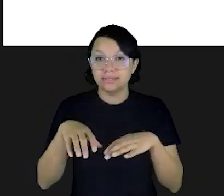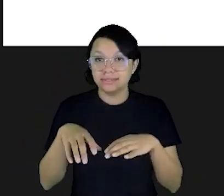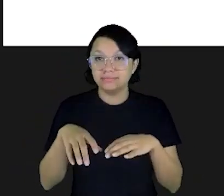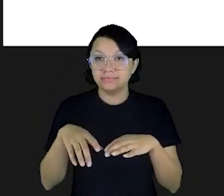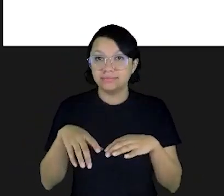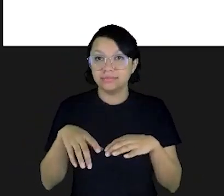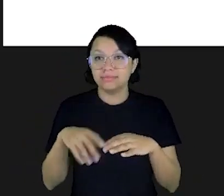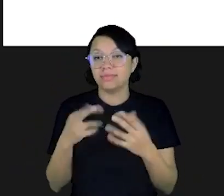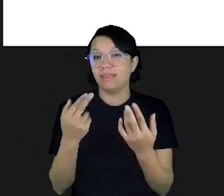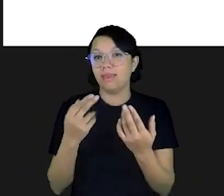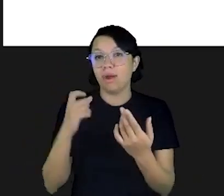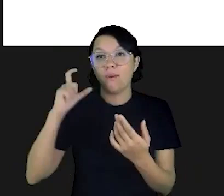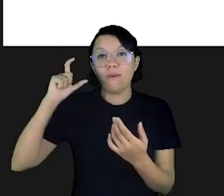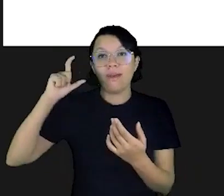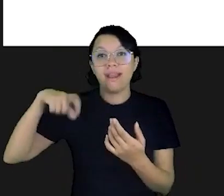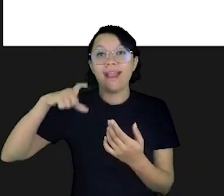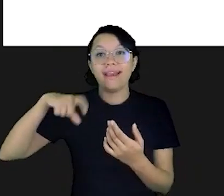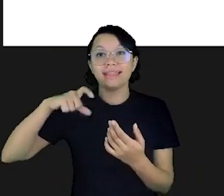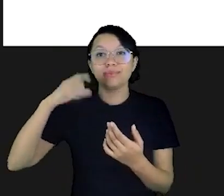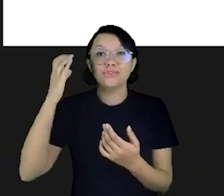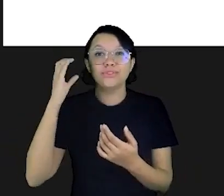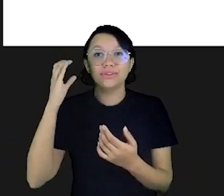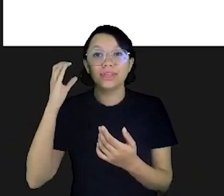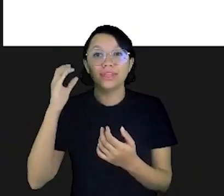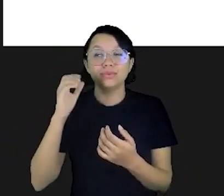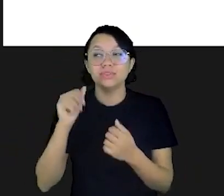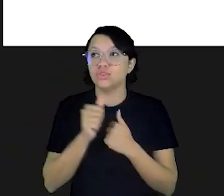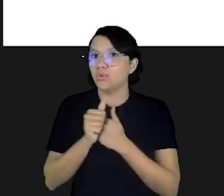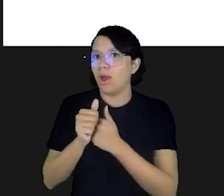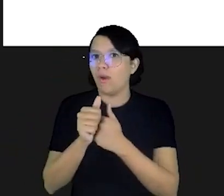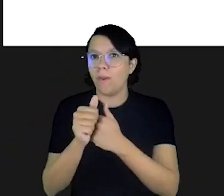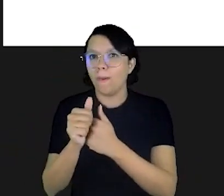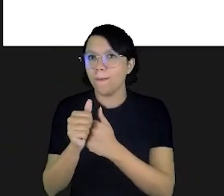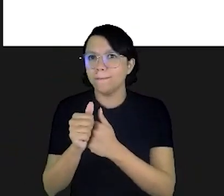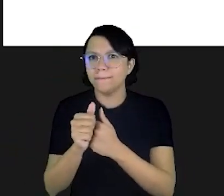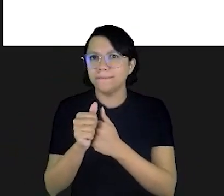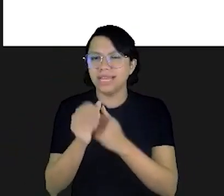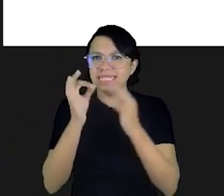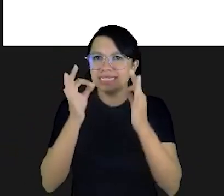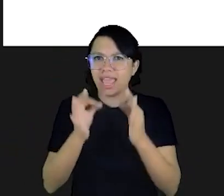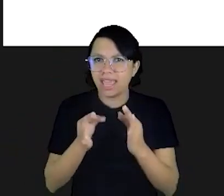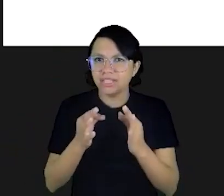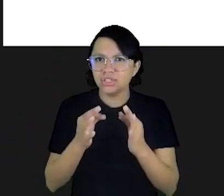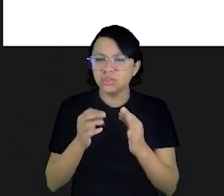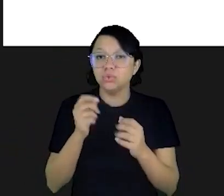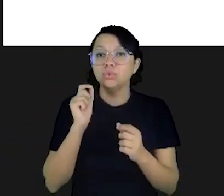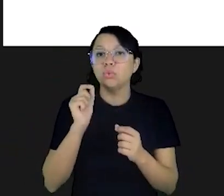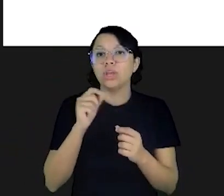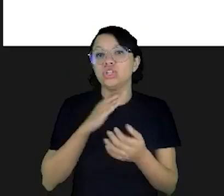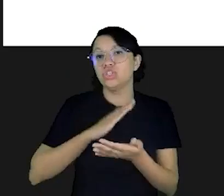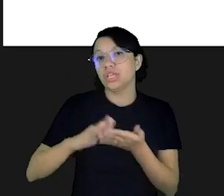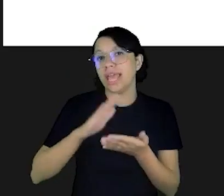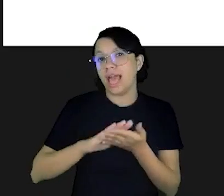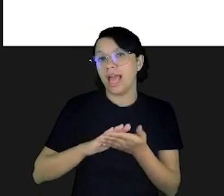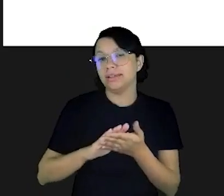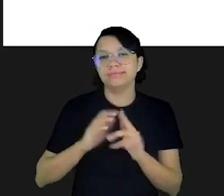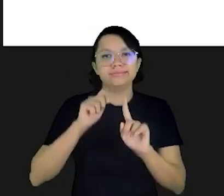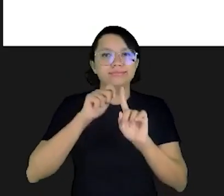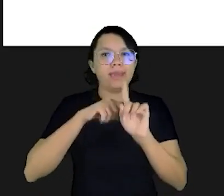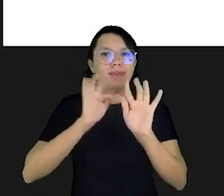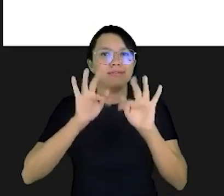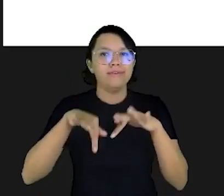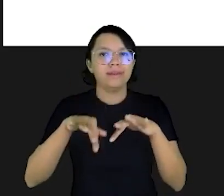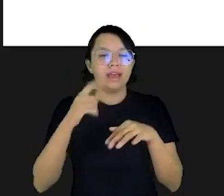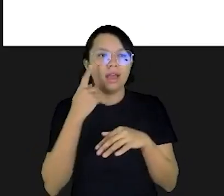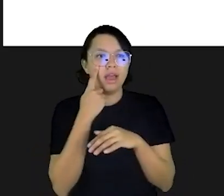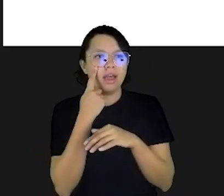do nosso cartão de crédito mensal. Se a gente não faz o acompanhamento paulatino das nossas despesas, quando chega ao final do mês, você fala, ah,